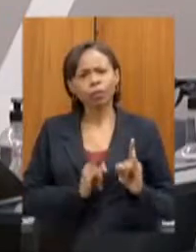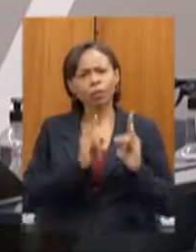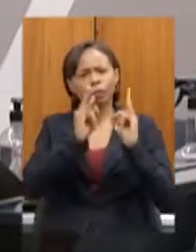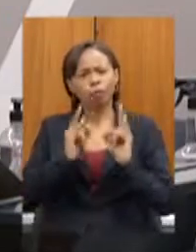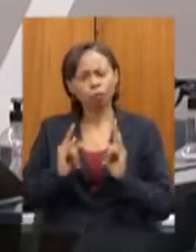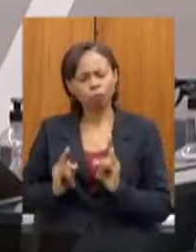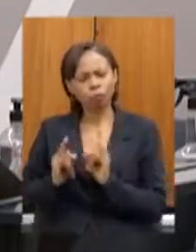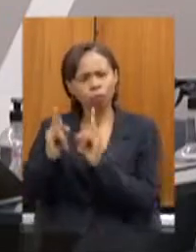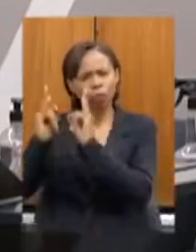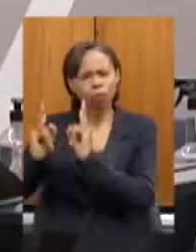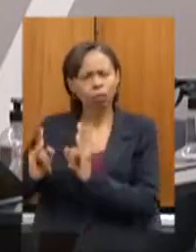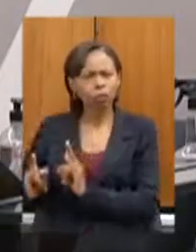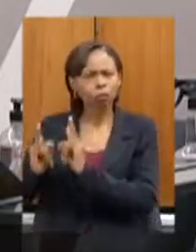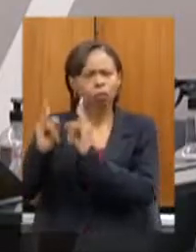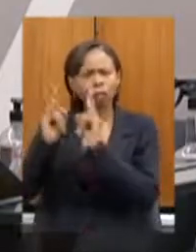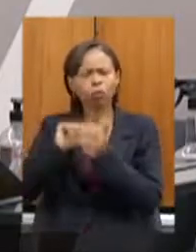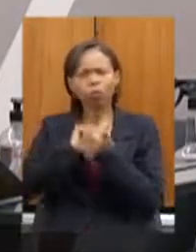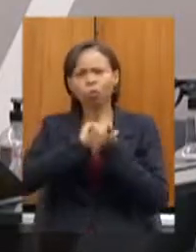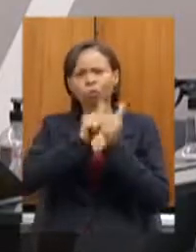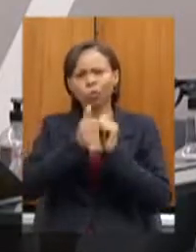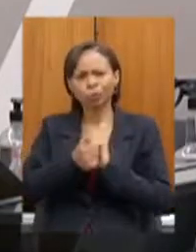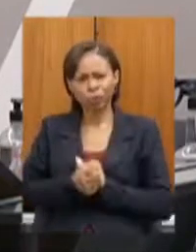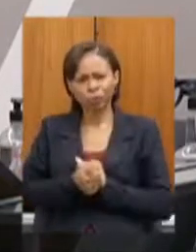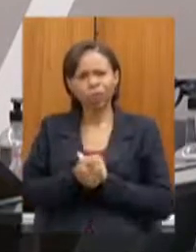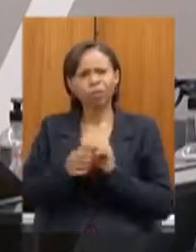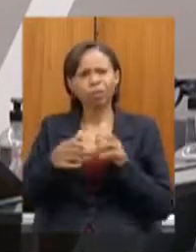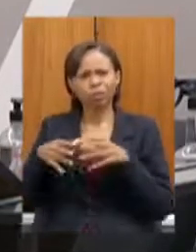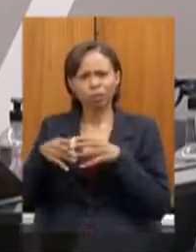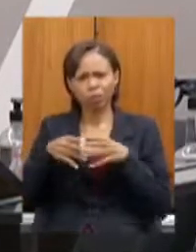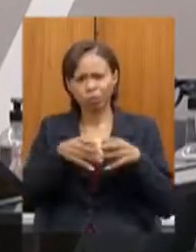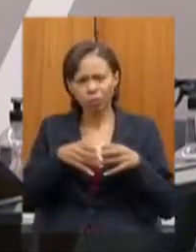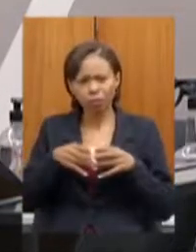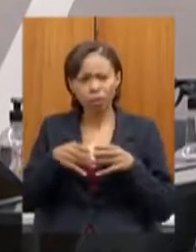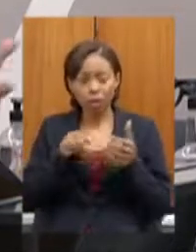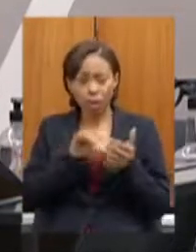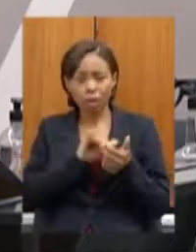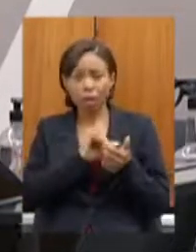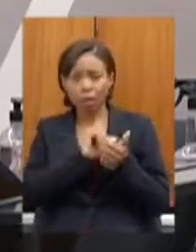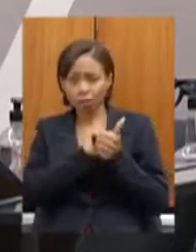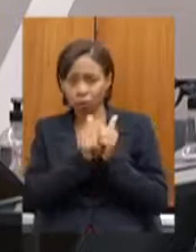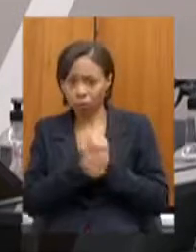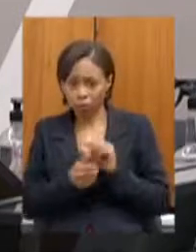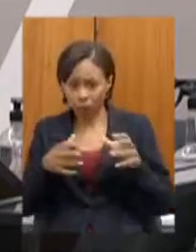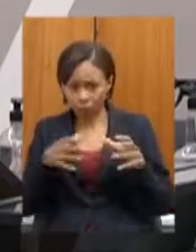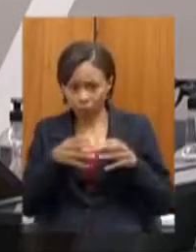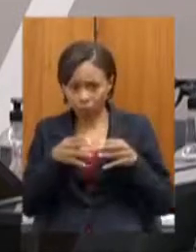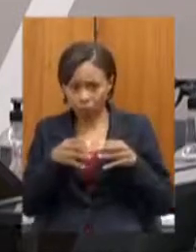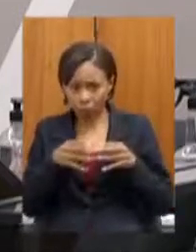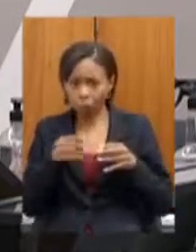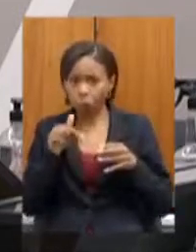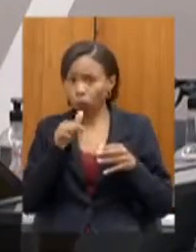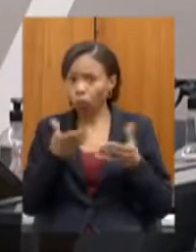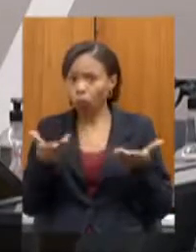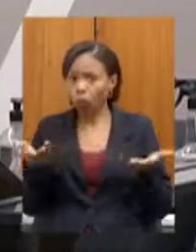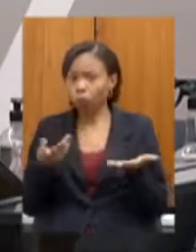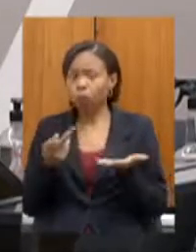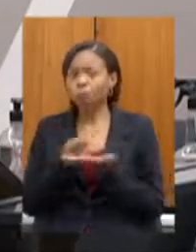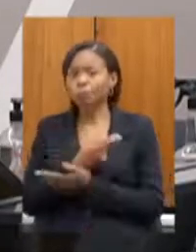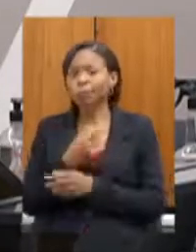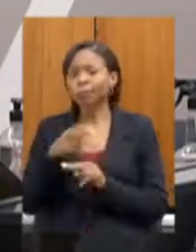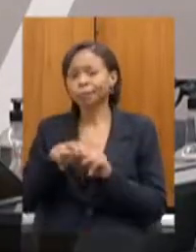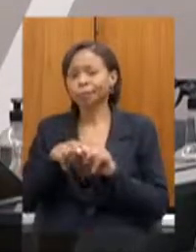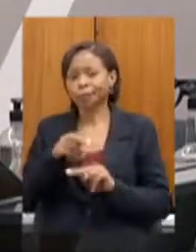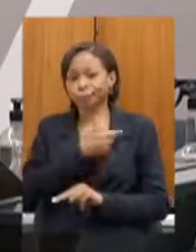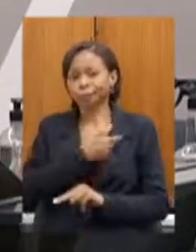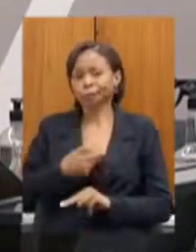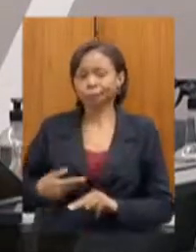as federações estão sendo hoje por uma bela iniciativa do Estado colocada numa numa